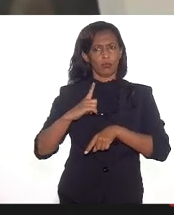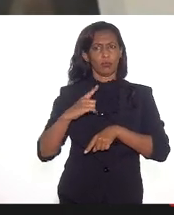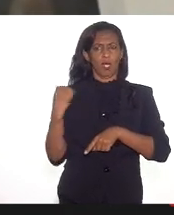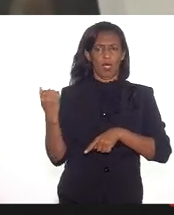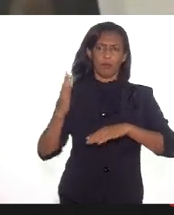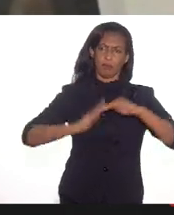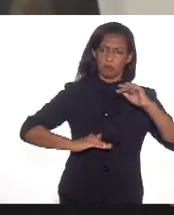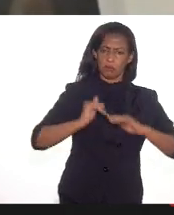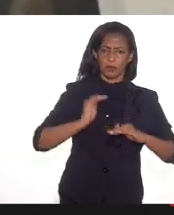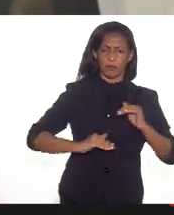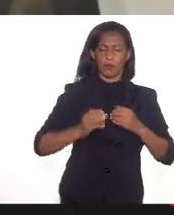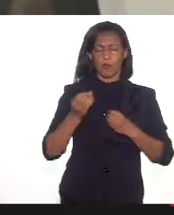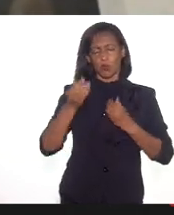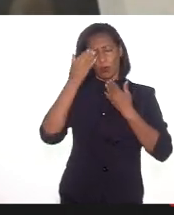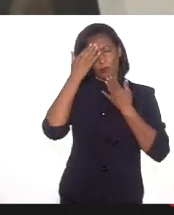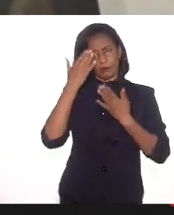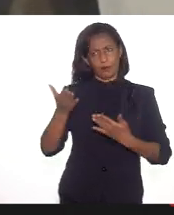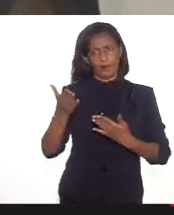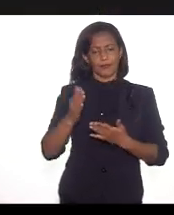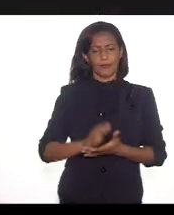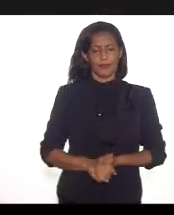suas equipes. Muito obrigada.